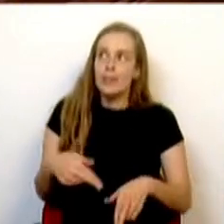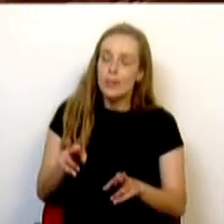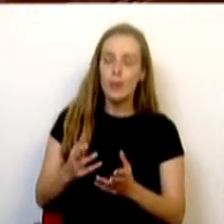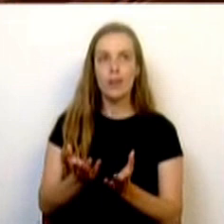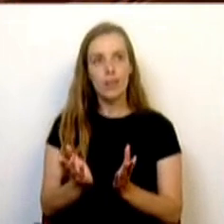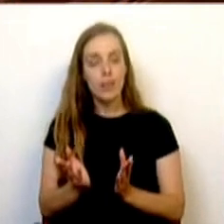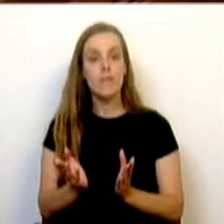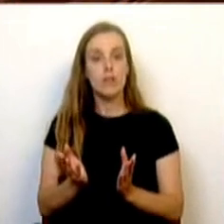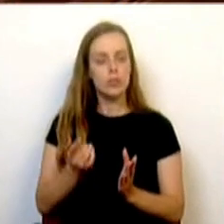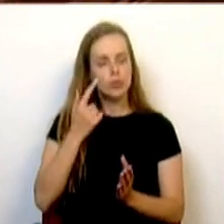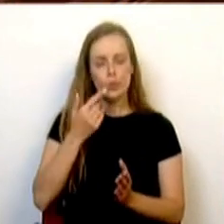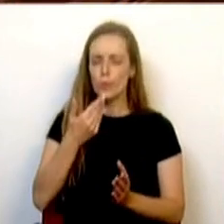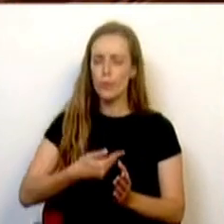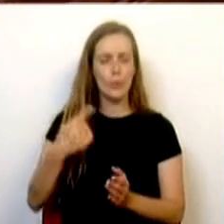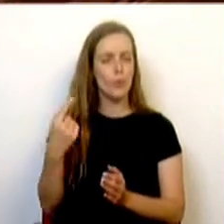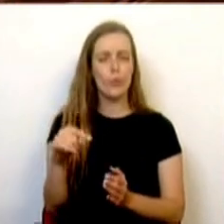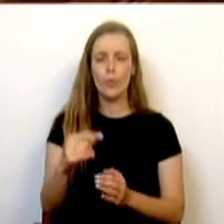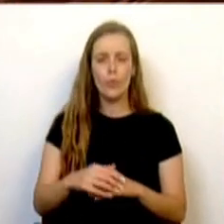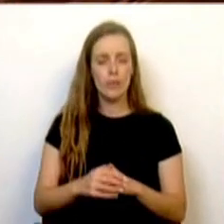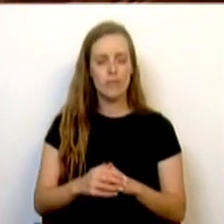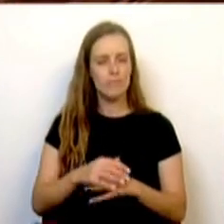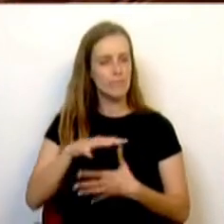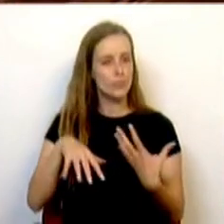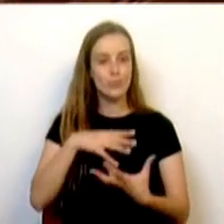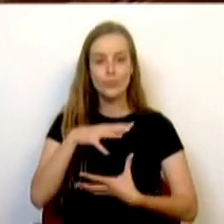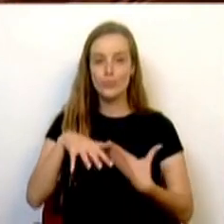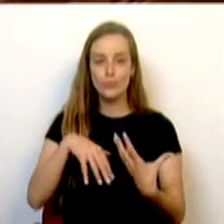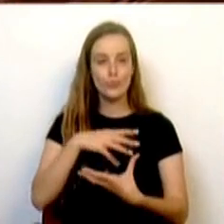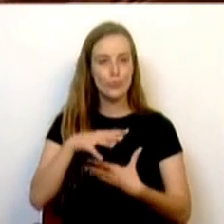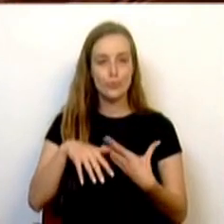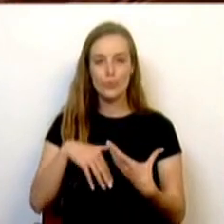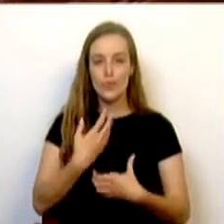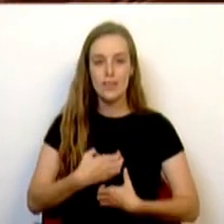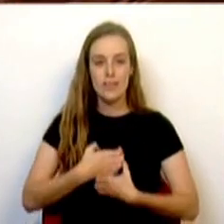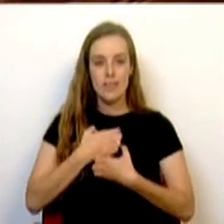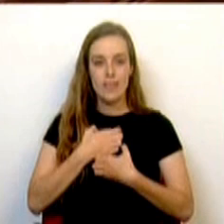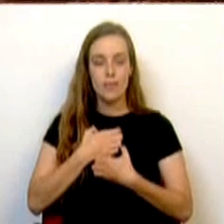experiência única, com um misto de sentimentos, desde o grito entusiásico...